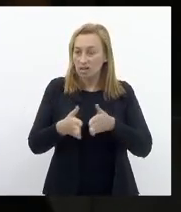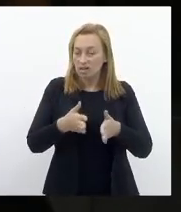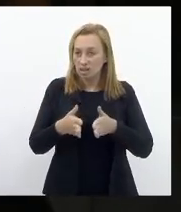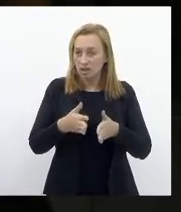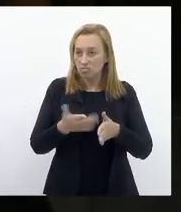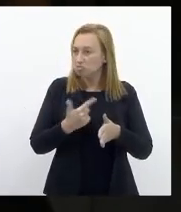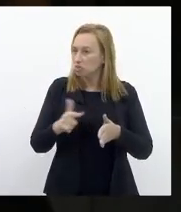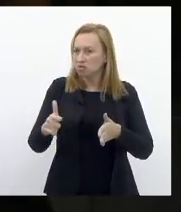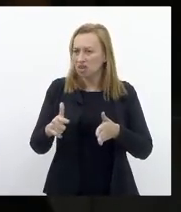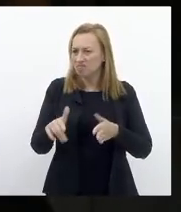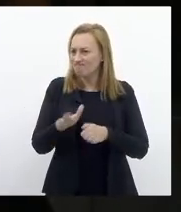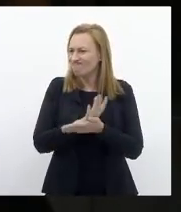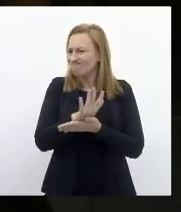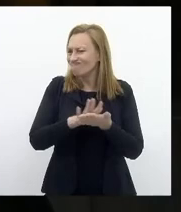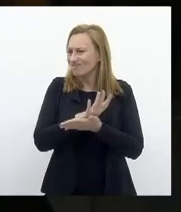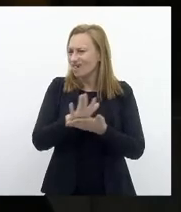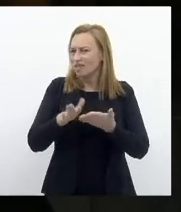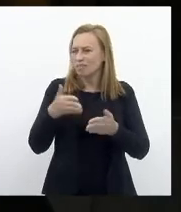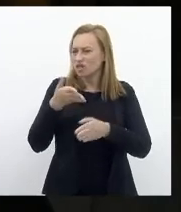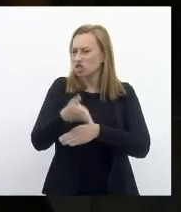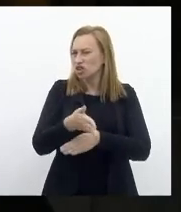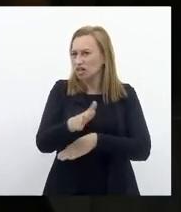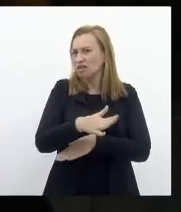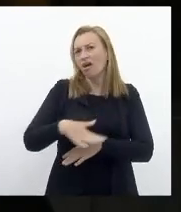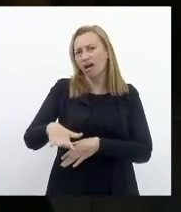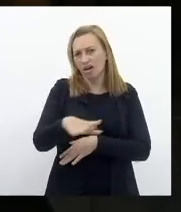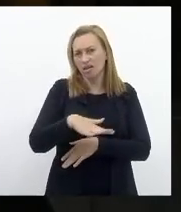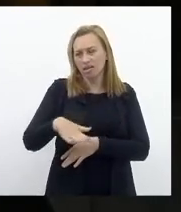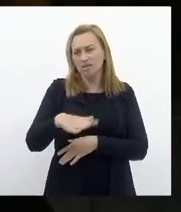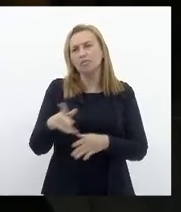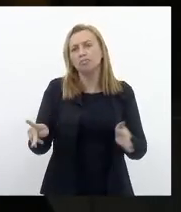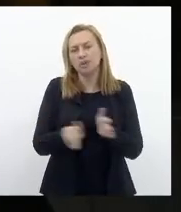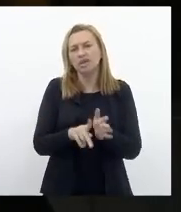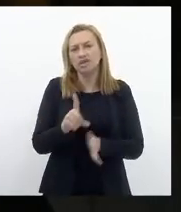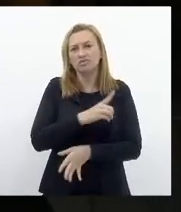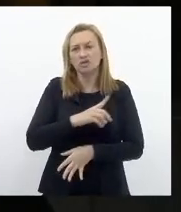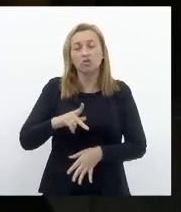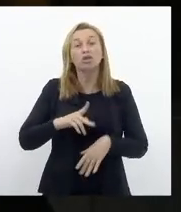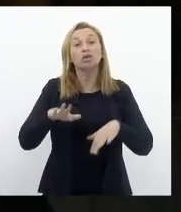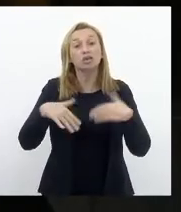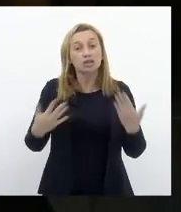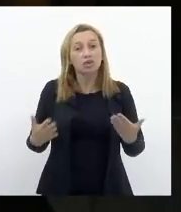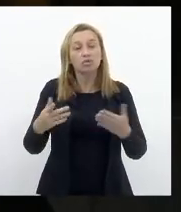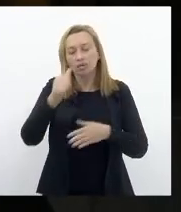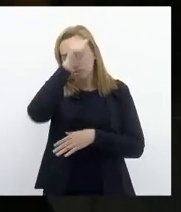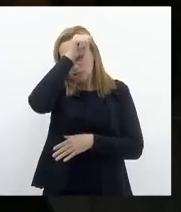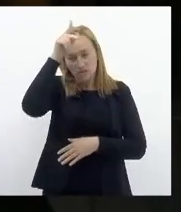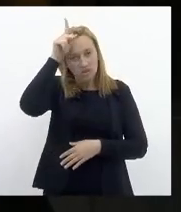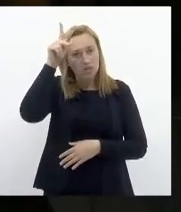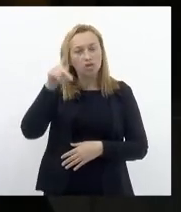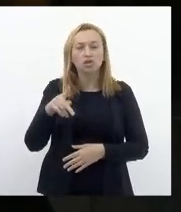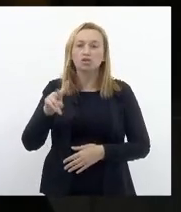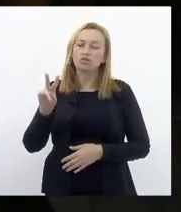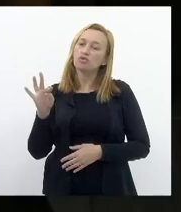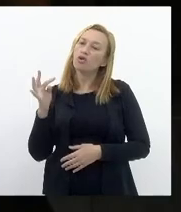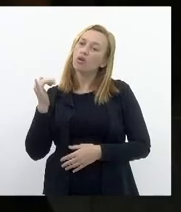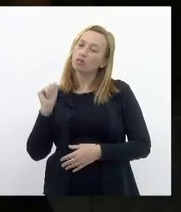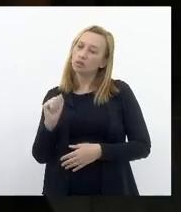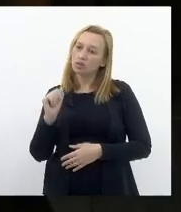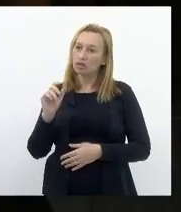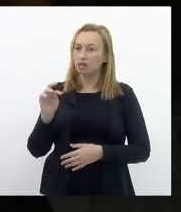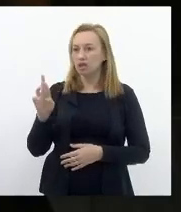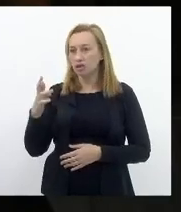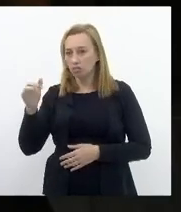acesso Não tem arruamento Para chegar nessa área Onde Que pertence a Defensoria Então assim A Prefeitura de Volta Redonda Entraria